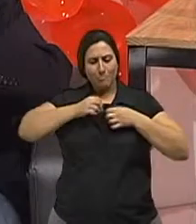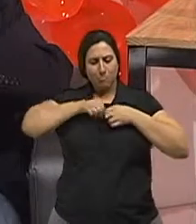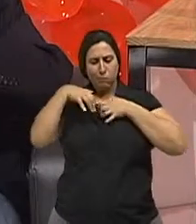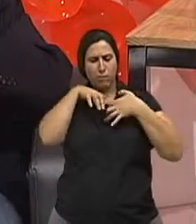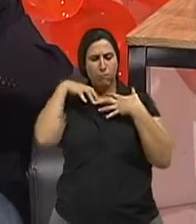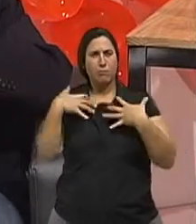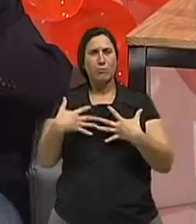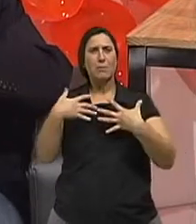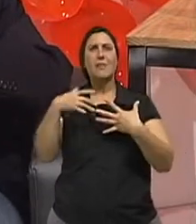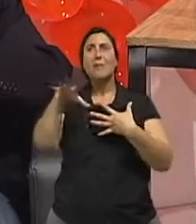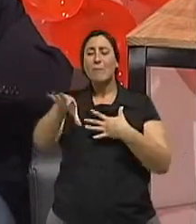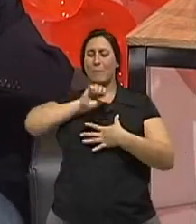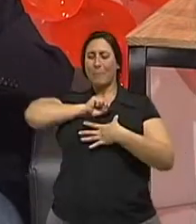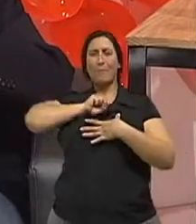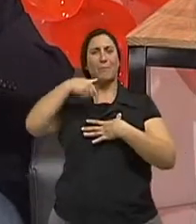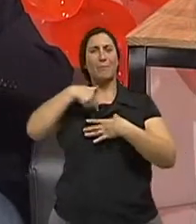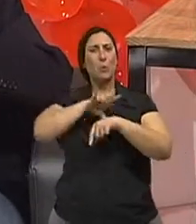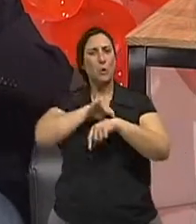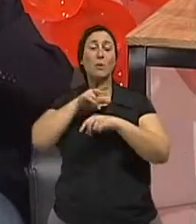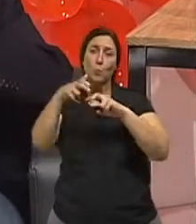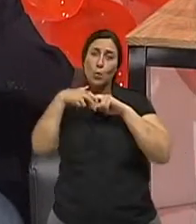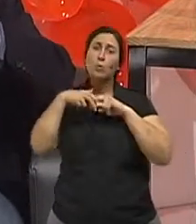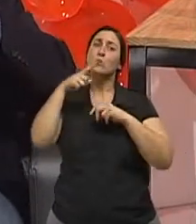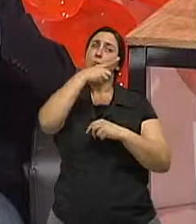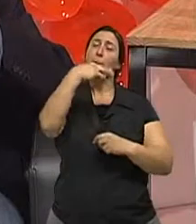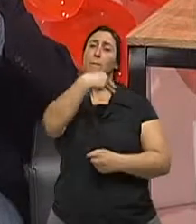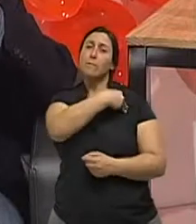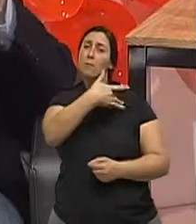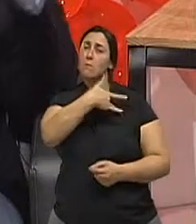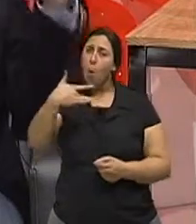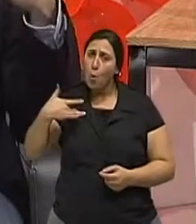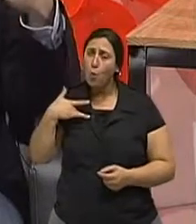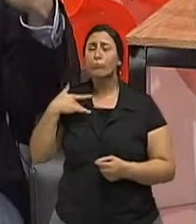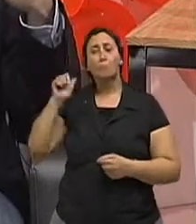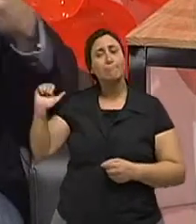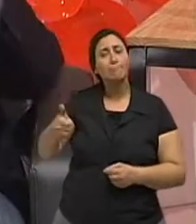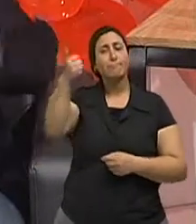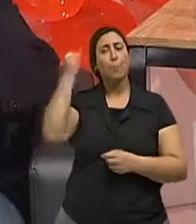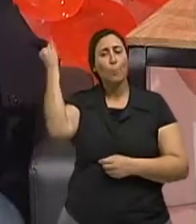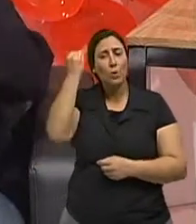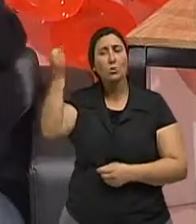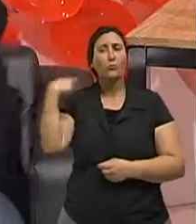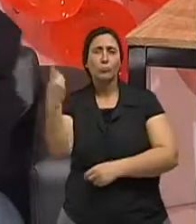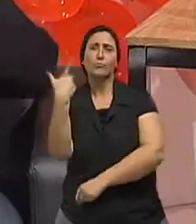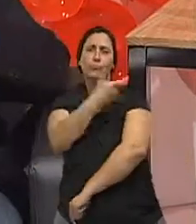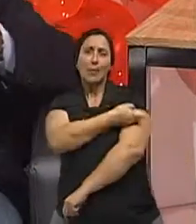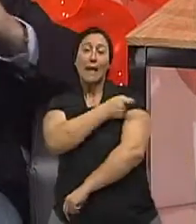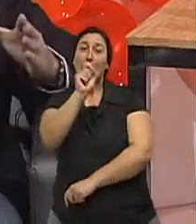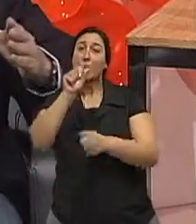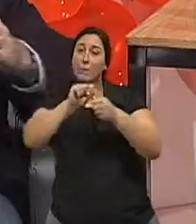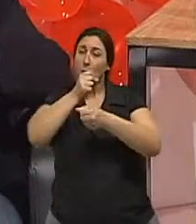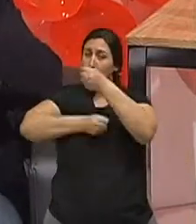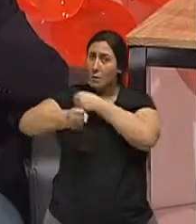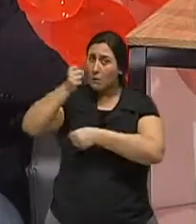Mundial da Saúde preconiza isso. Então, é importante que quem já fez ano passado, faça esse ano e faça ano que vem.